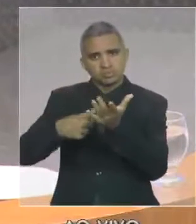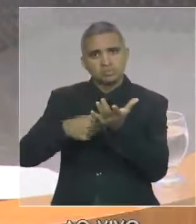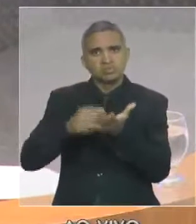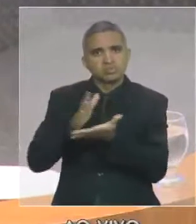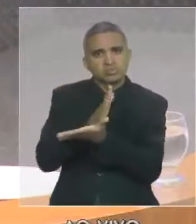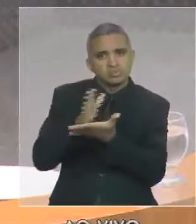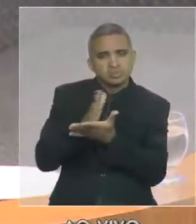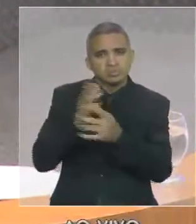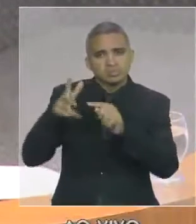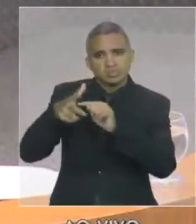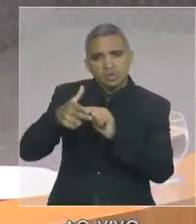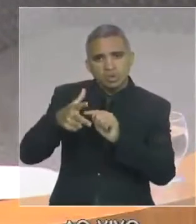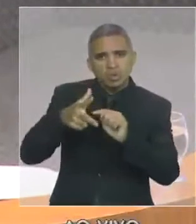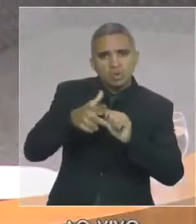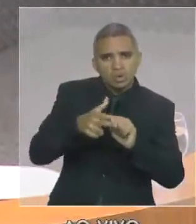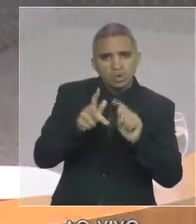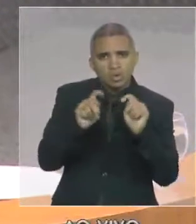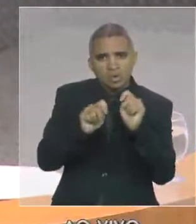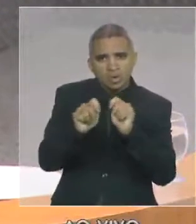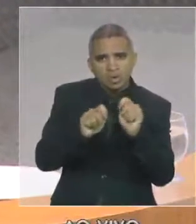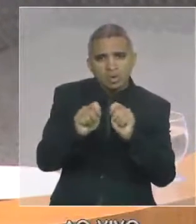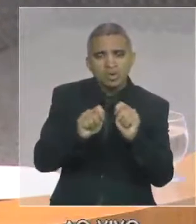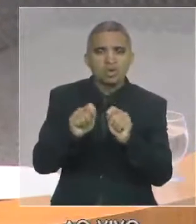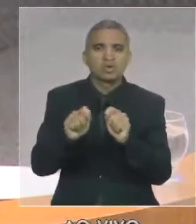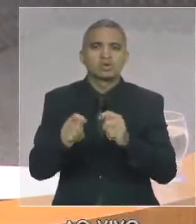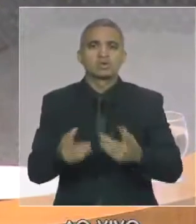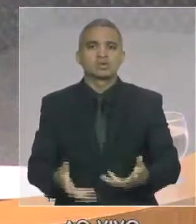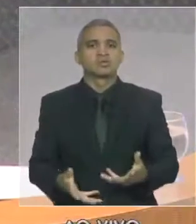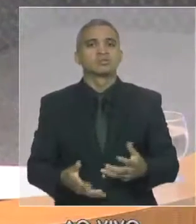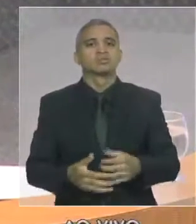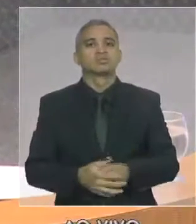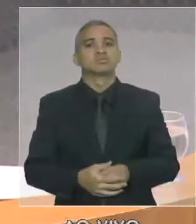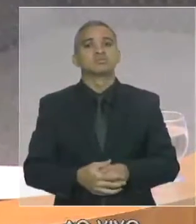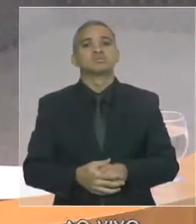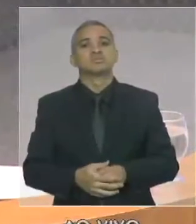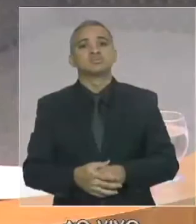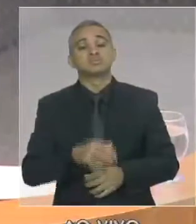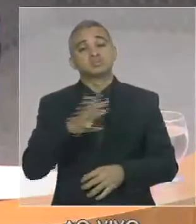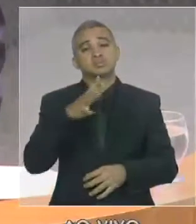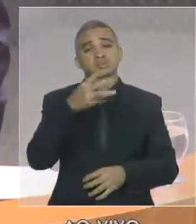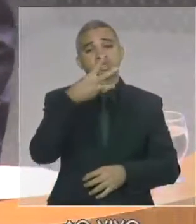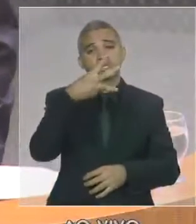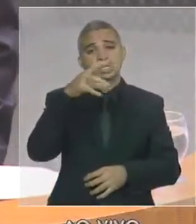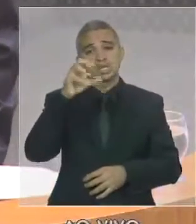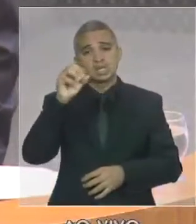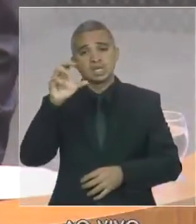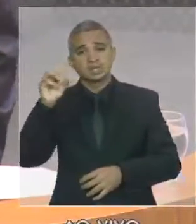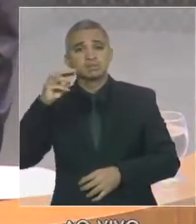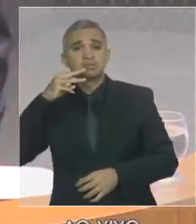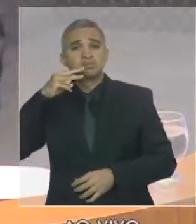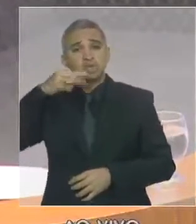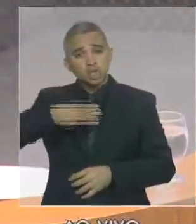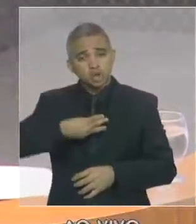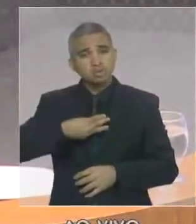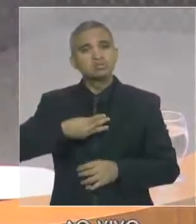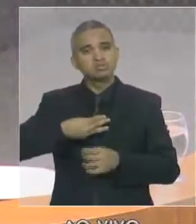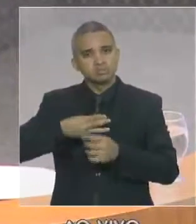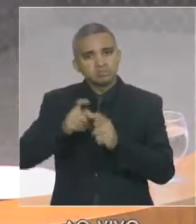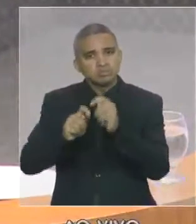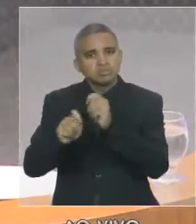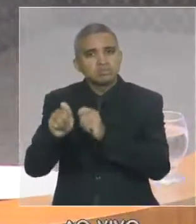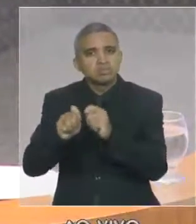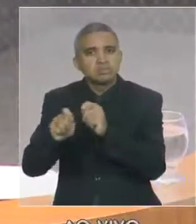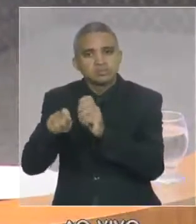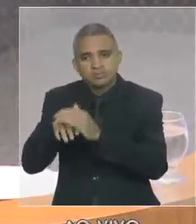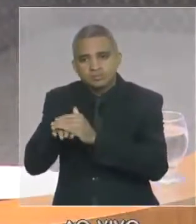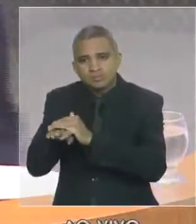300 milhões de reais, no âmbito do Poder Executivo. E esses 300 milhões de reais, cortes que foram dados em